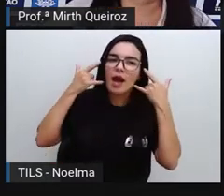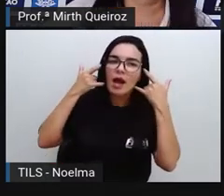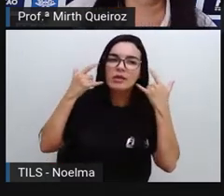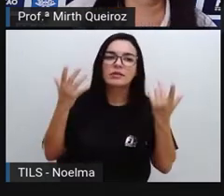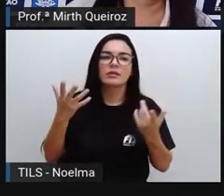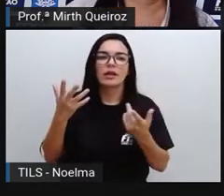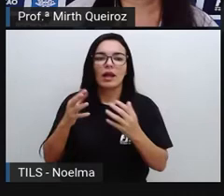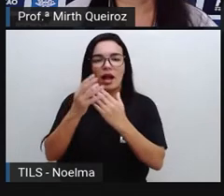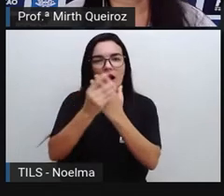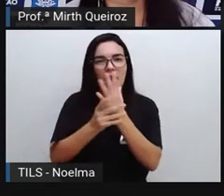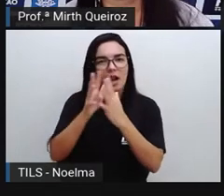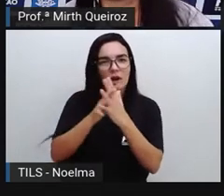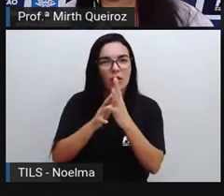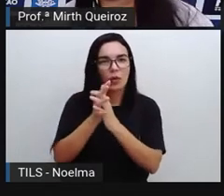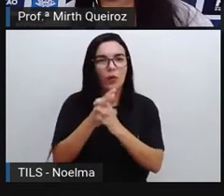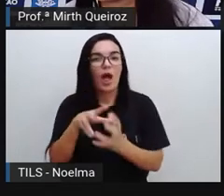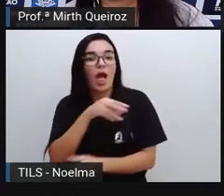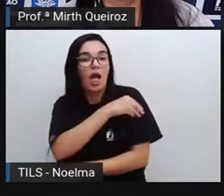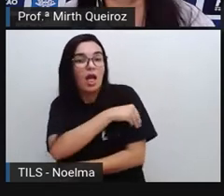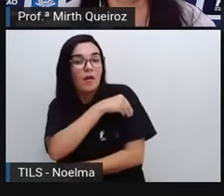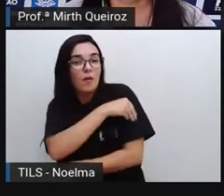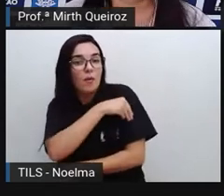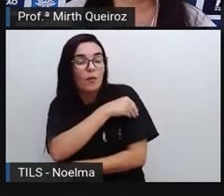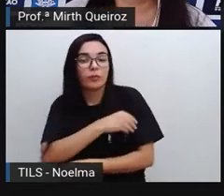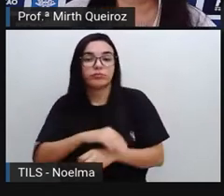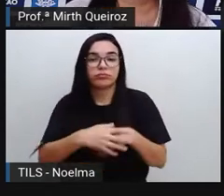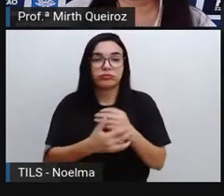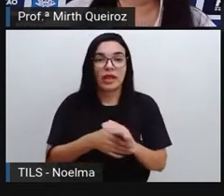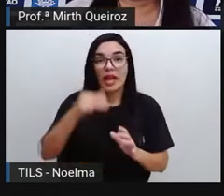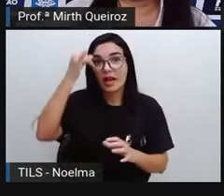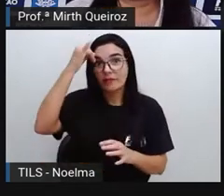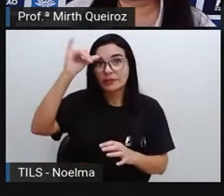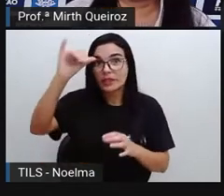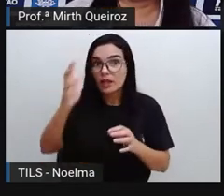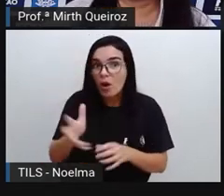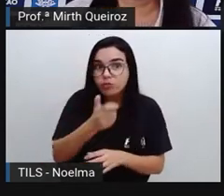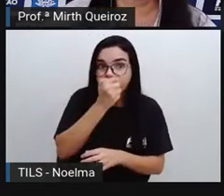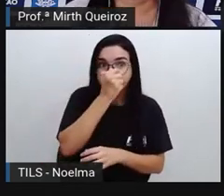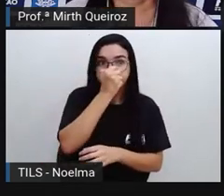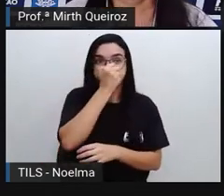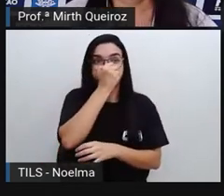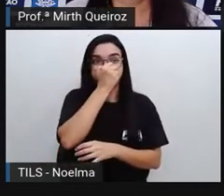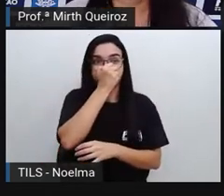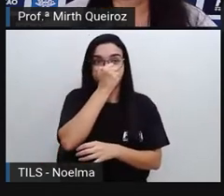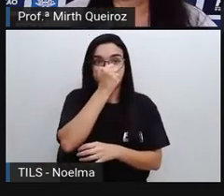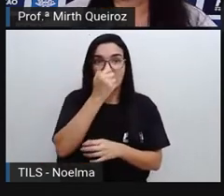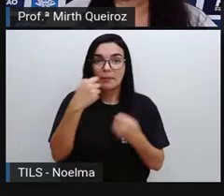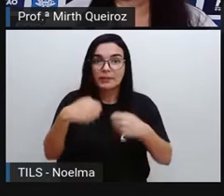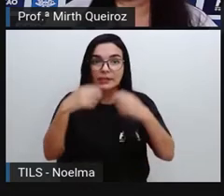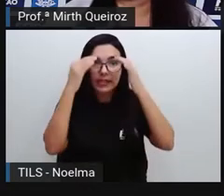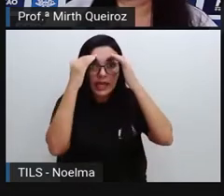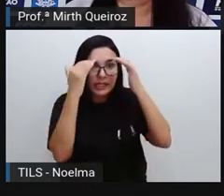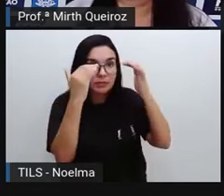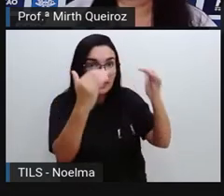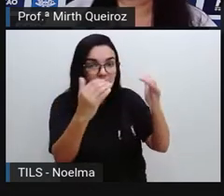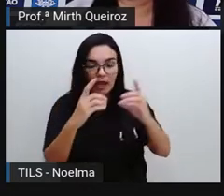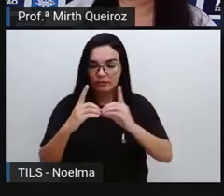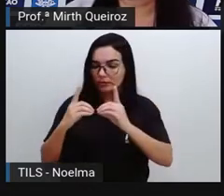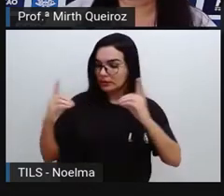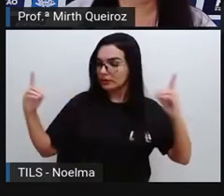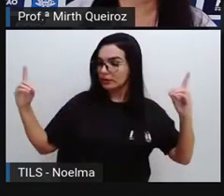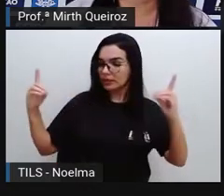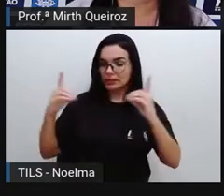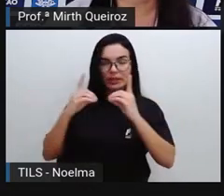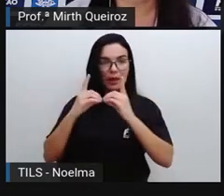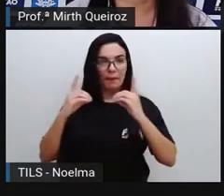utilizando a luva, utilizando álcool gel, evitando aglomerações, né? Respeitando o espaço de, no